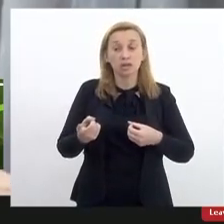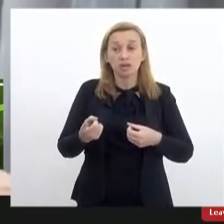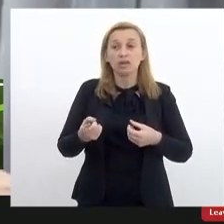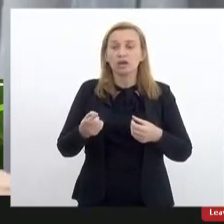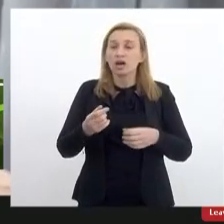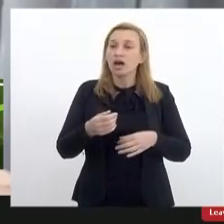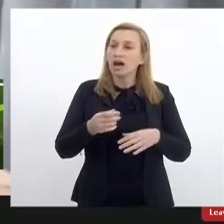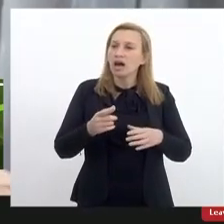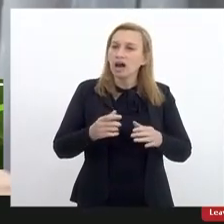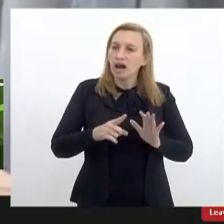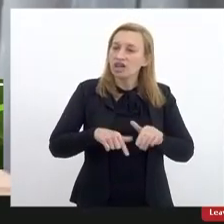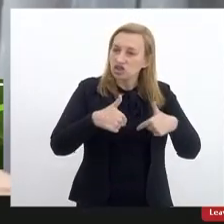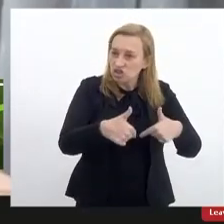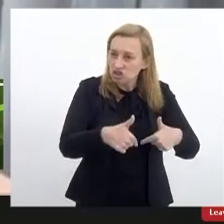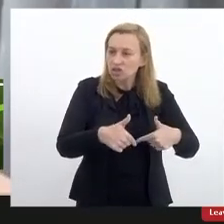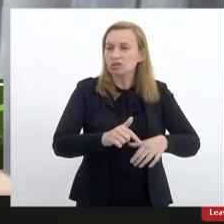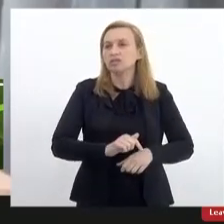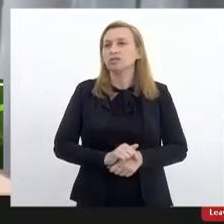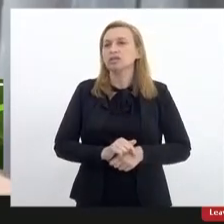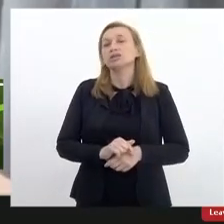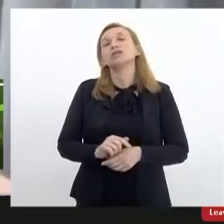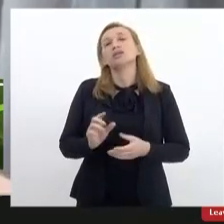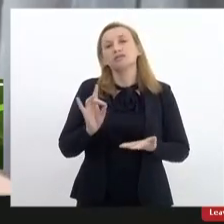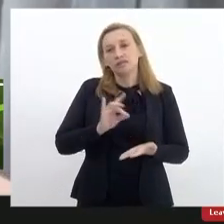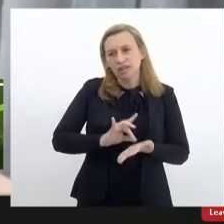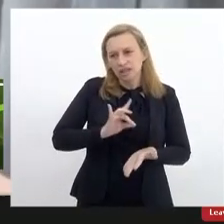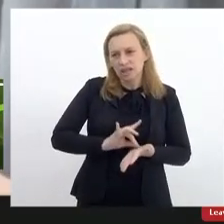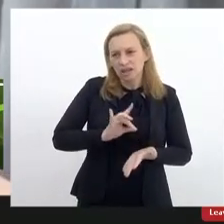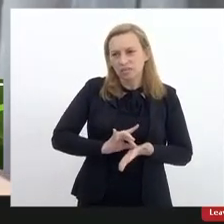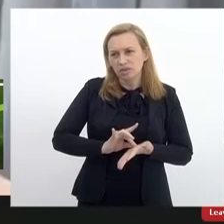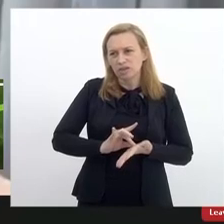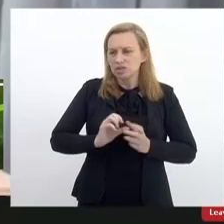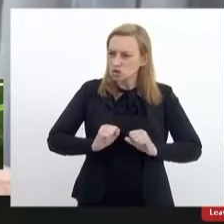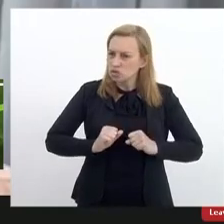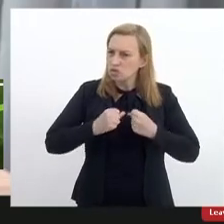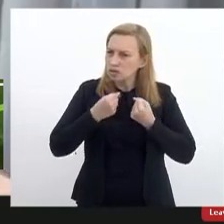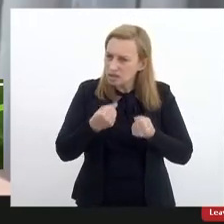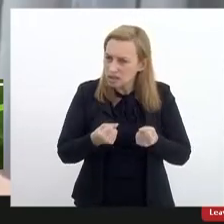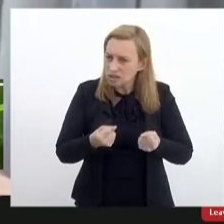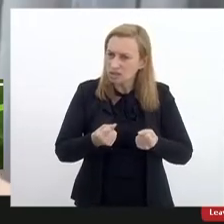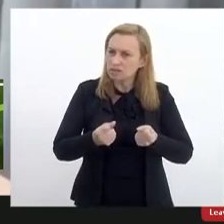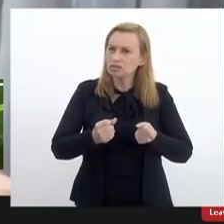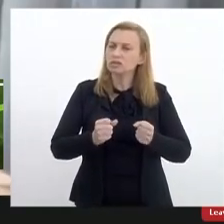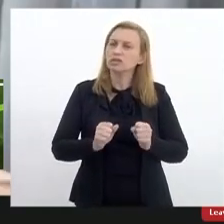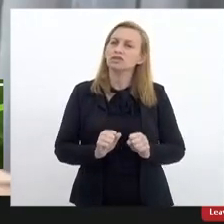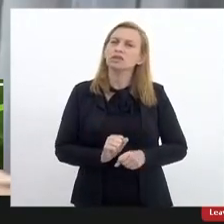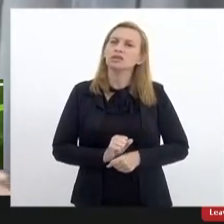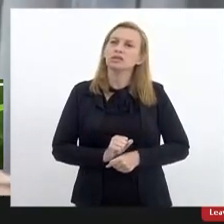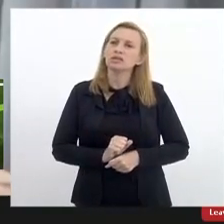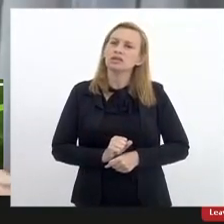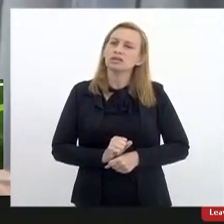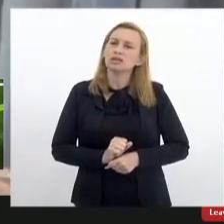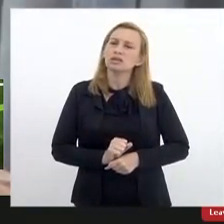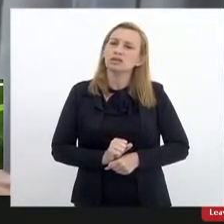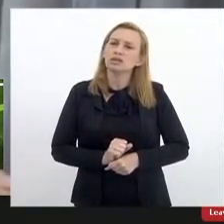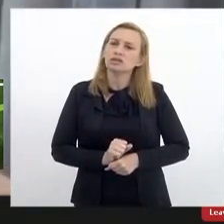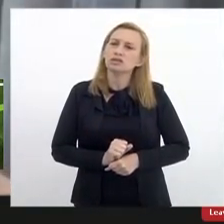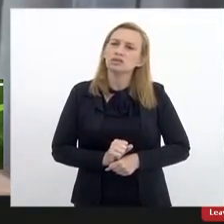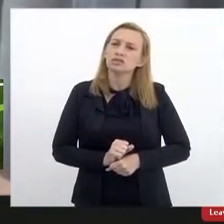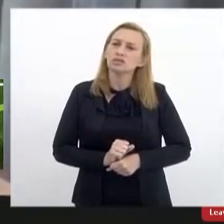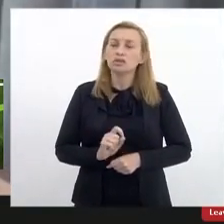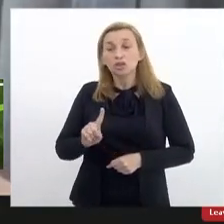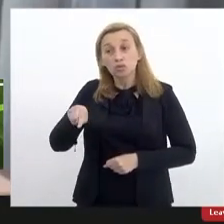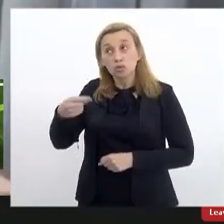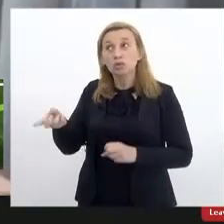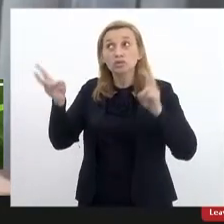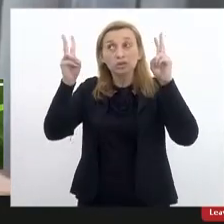então é algo que nós estamos realmente nos debruçando nos dedicando e um outro